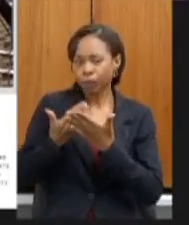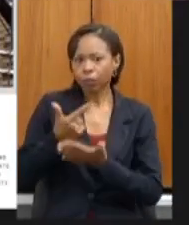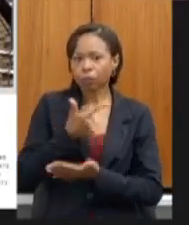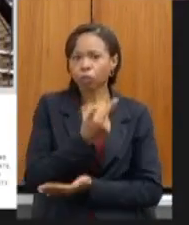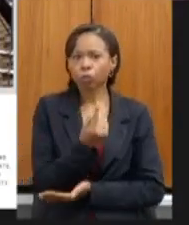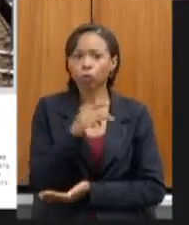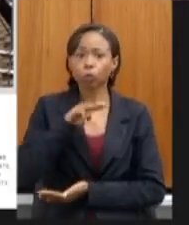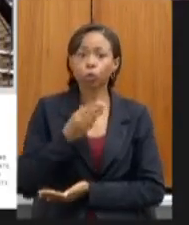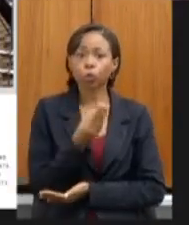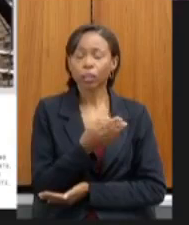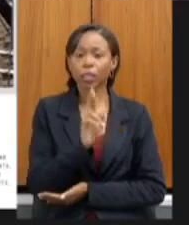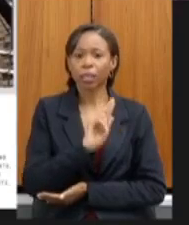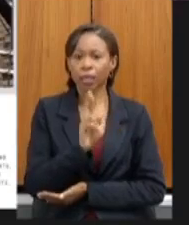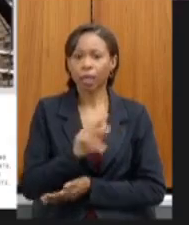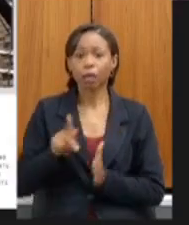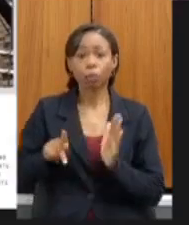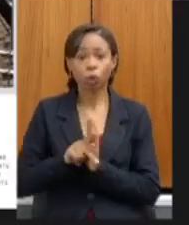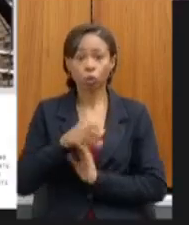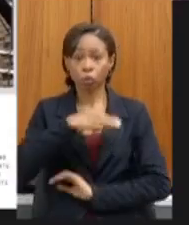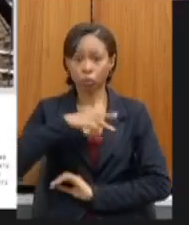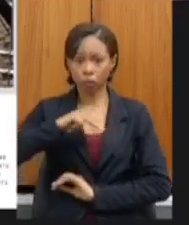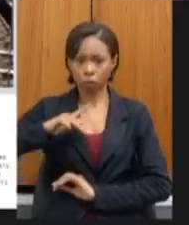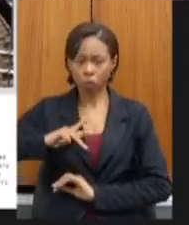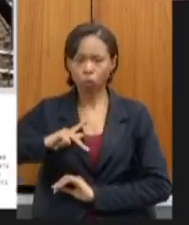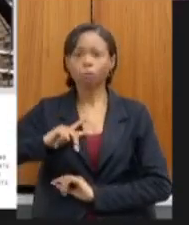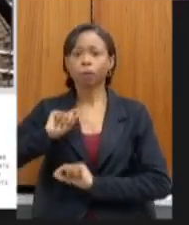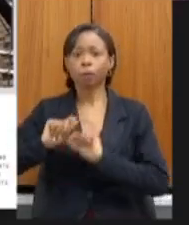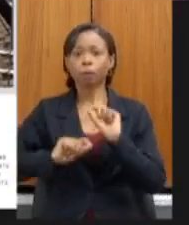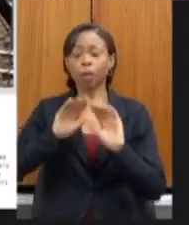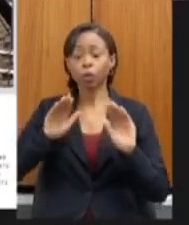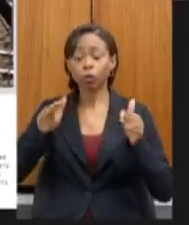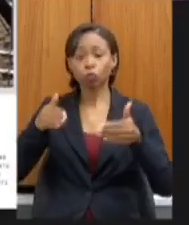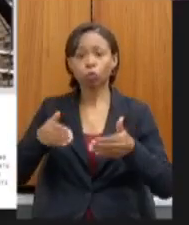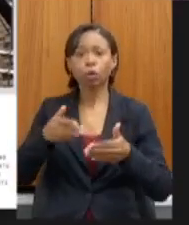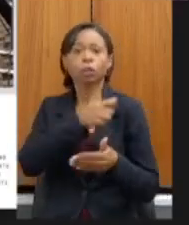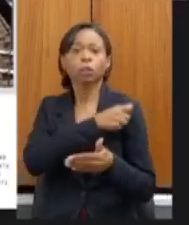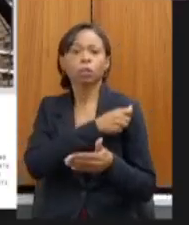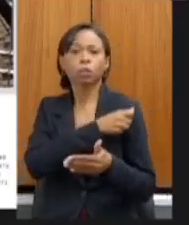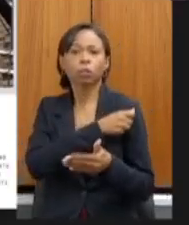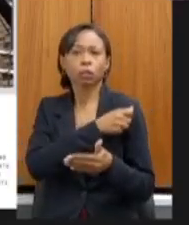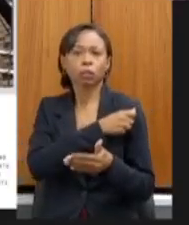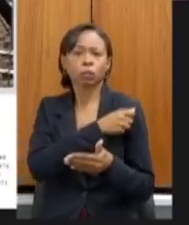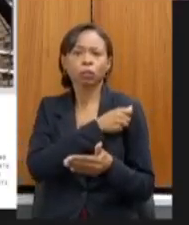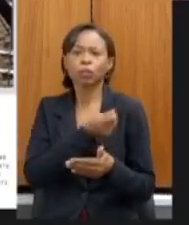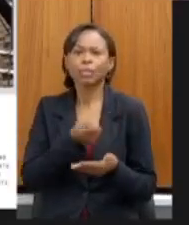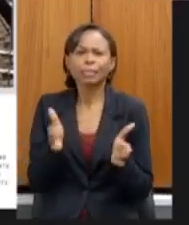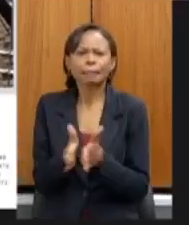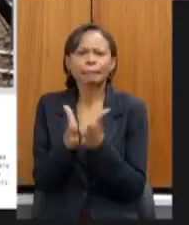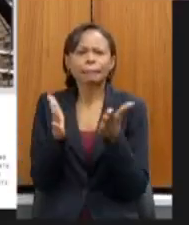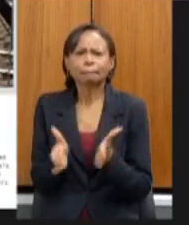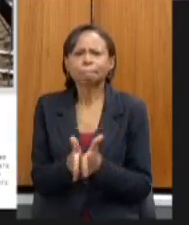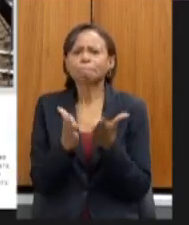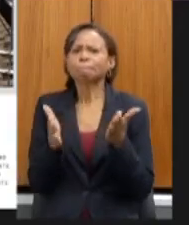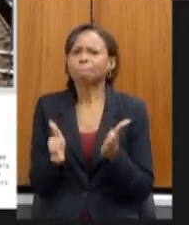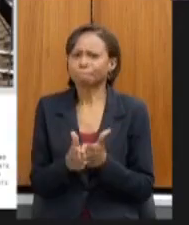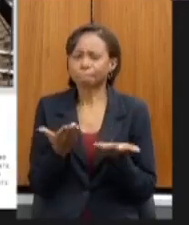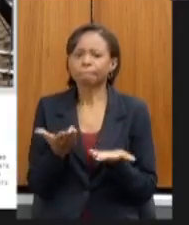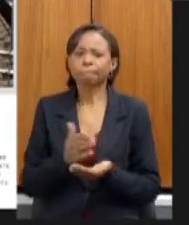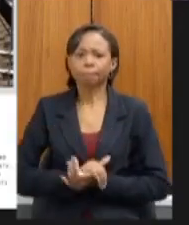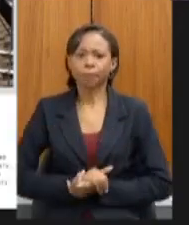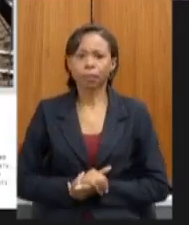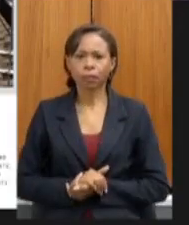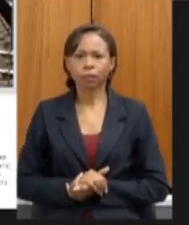.4 milhões do Ministério Público para estudantes em condição de extrema pobreza e pobreza por favor